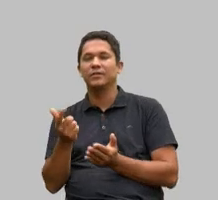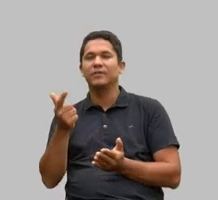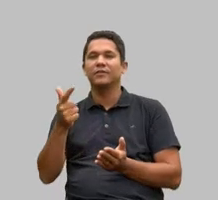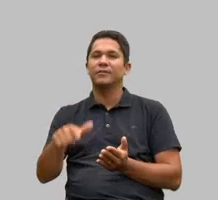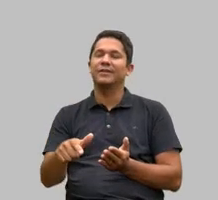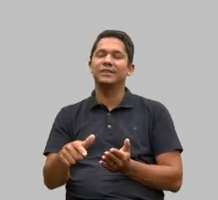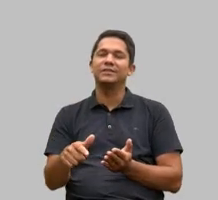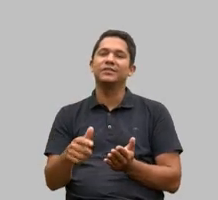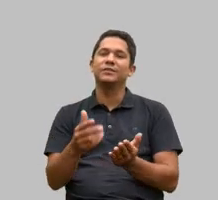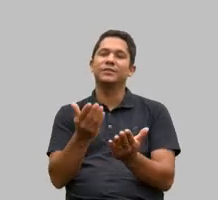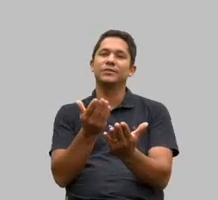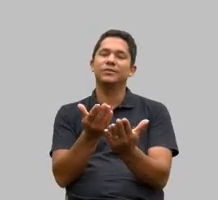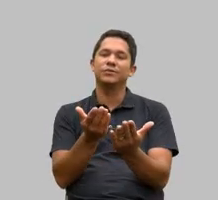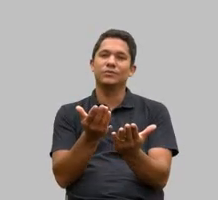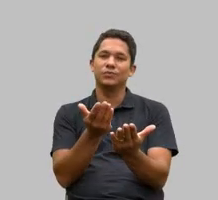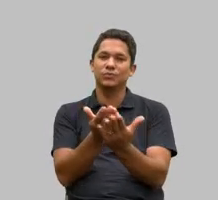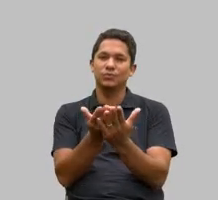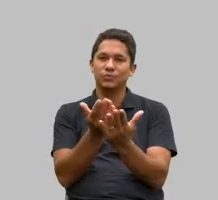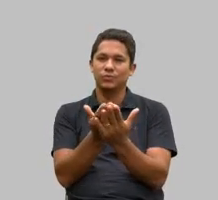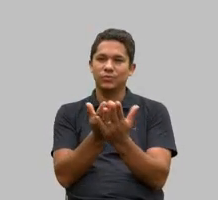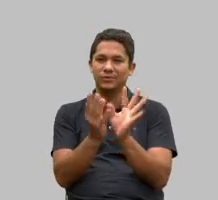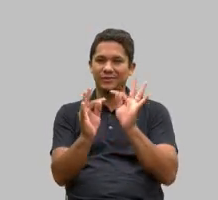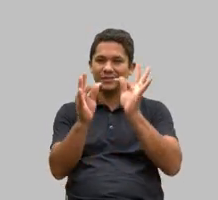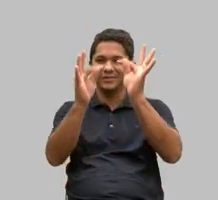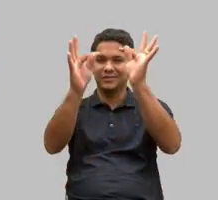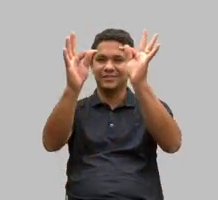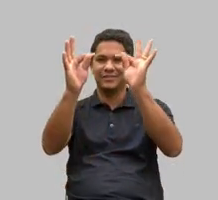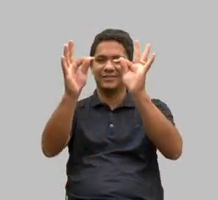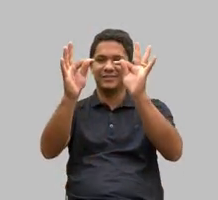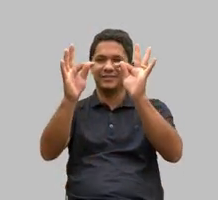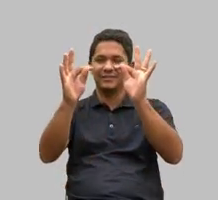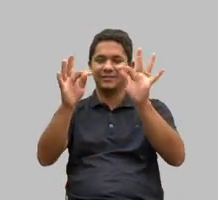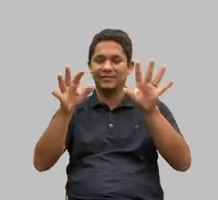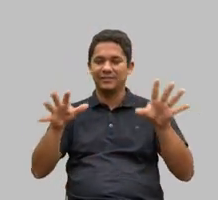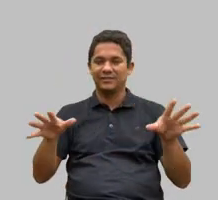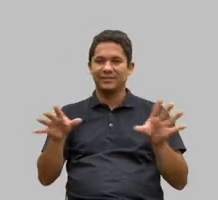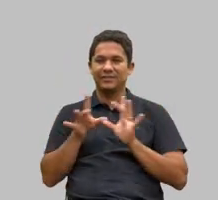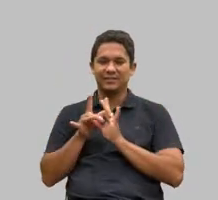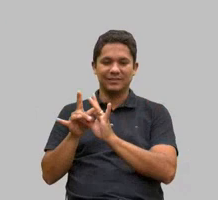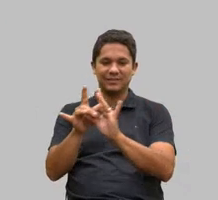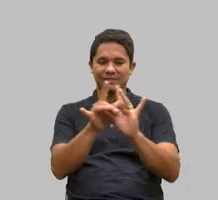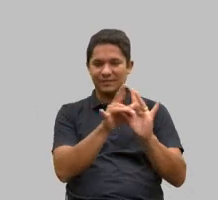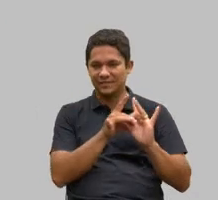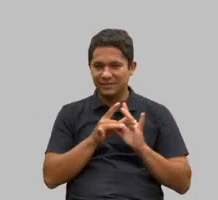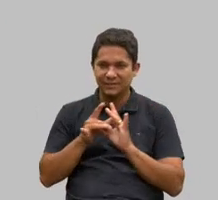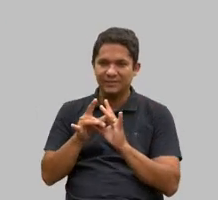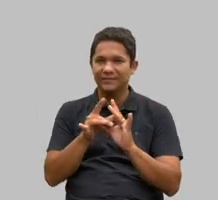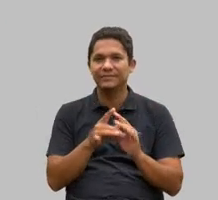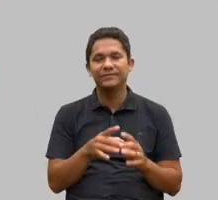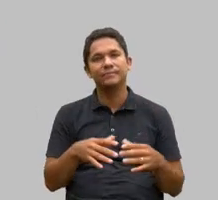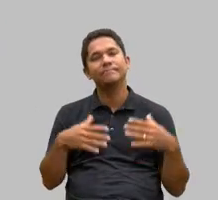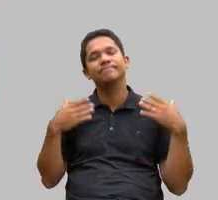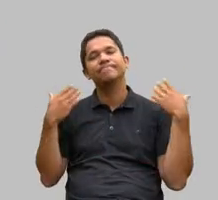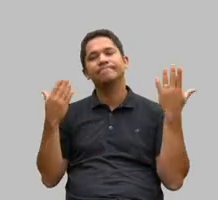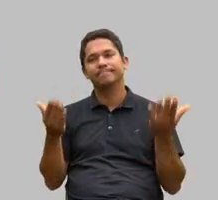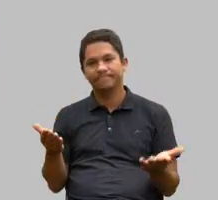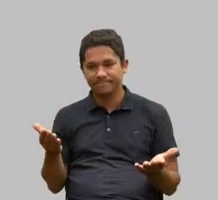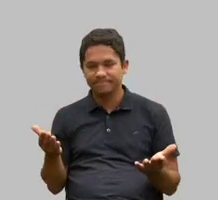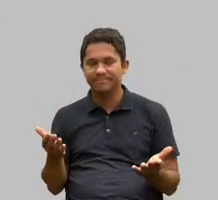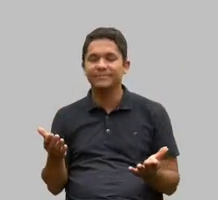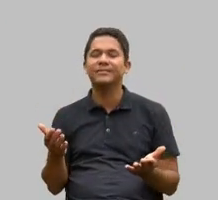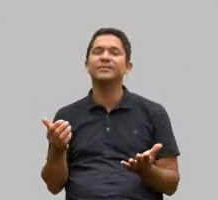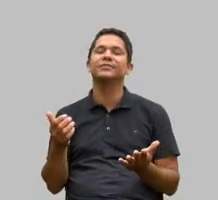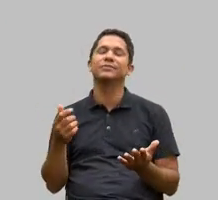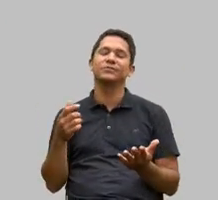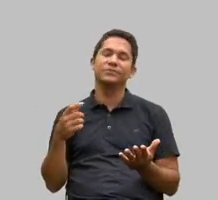da tecnologia pudesse estar de mãos dadas e foi aí sim que